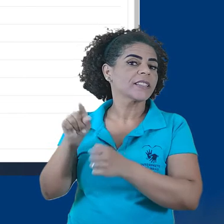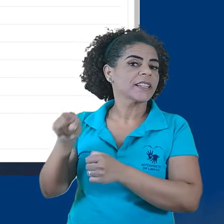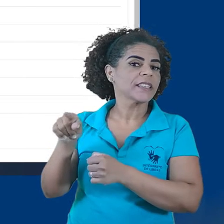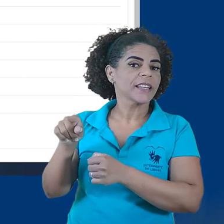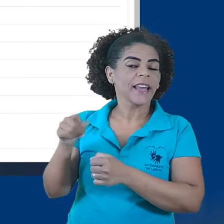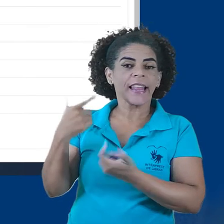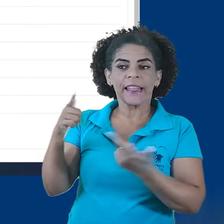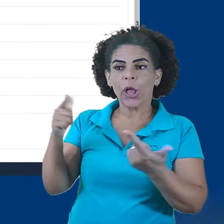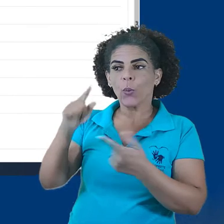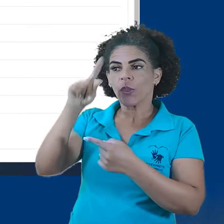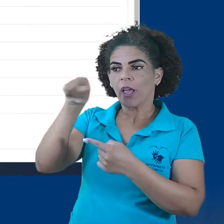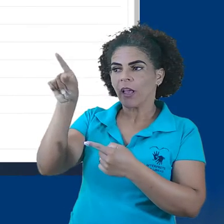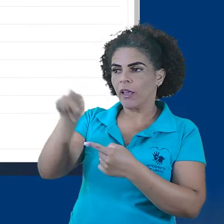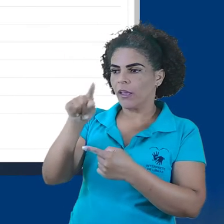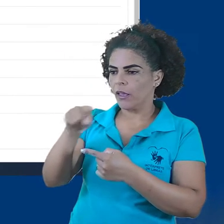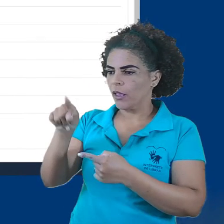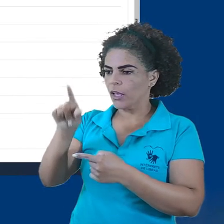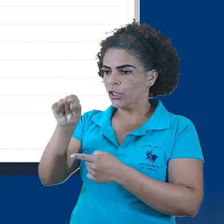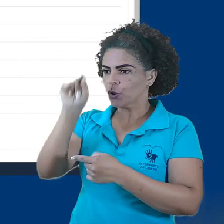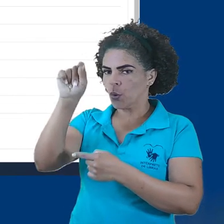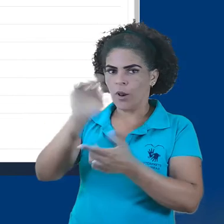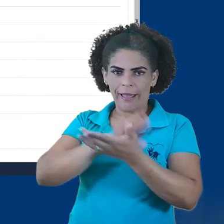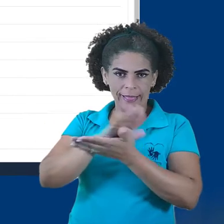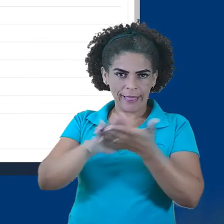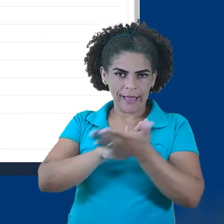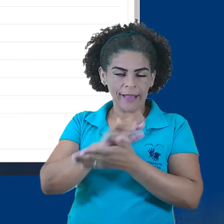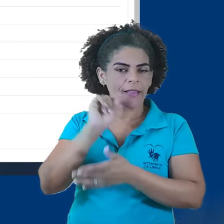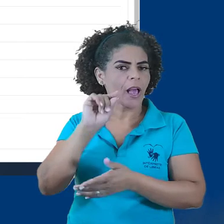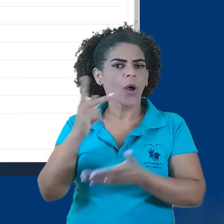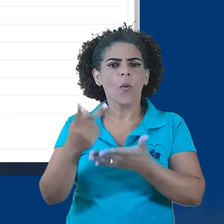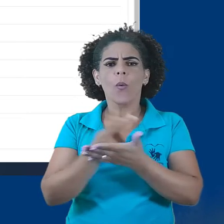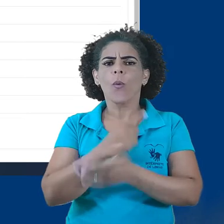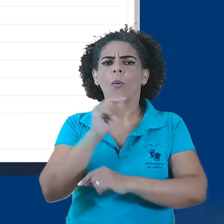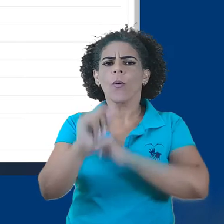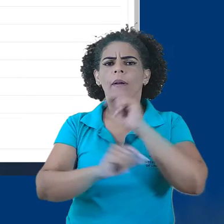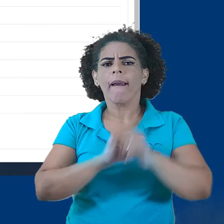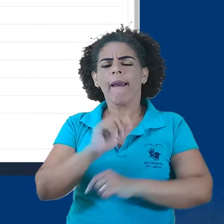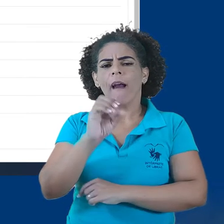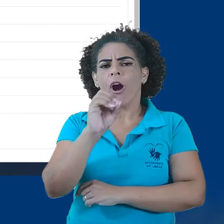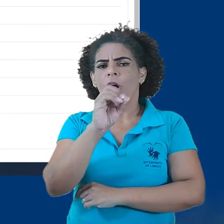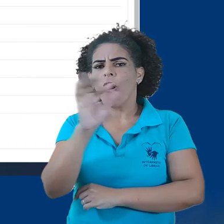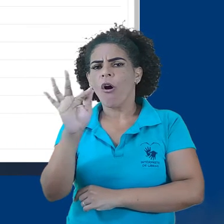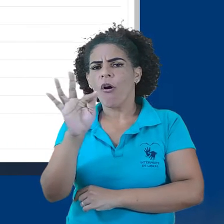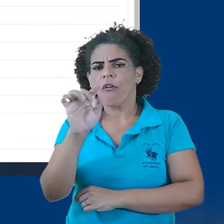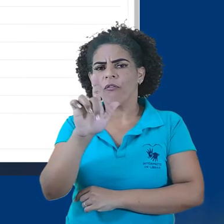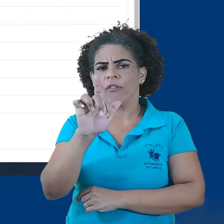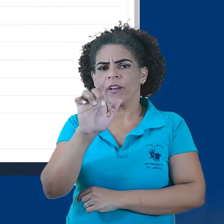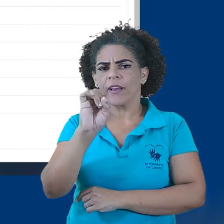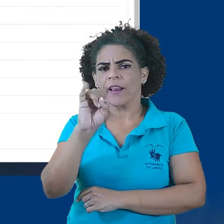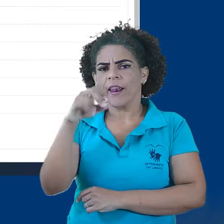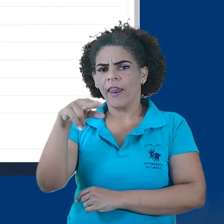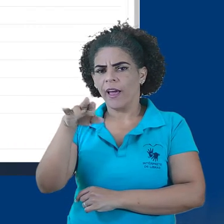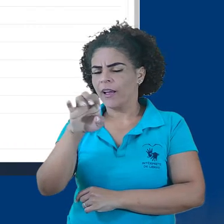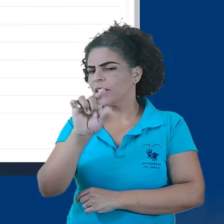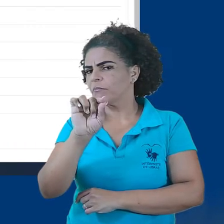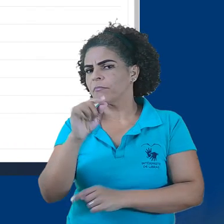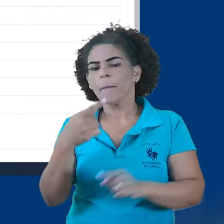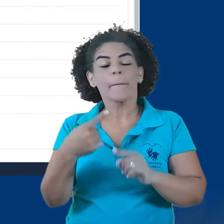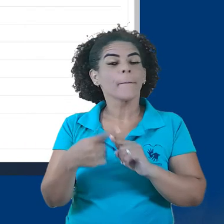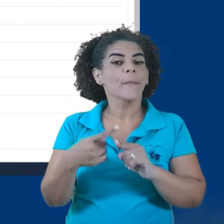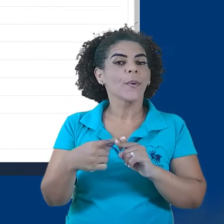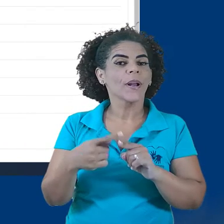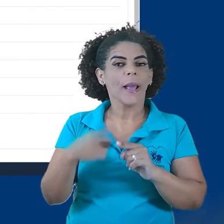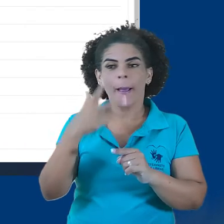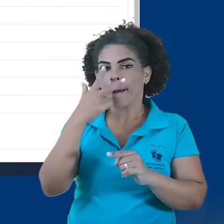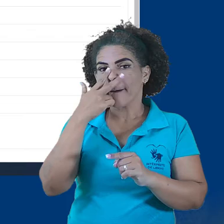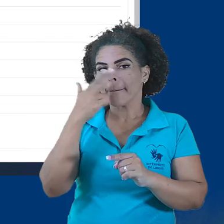Essa tarefa que não tem opções de envio, ela serviria como uma tarefa offline. Nós podemos chamar ela